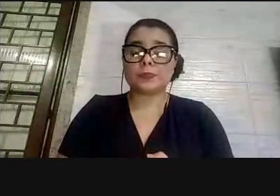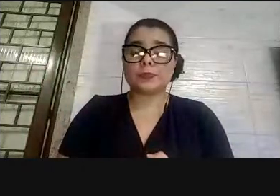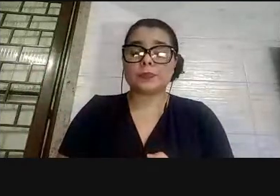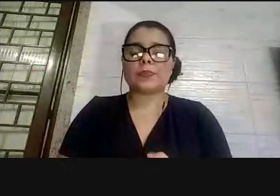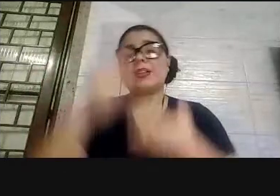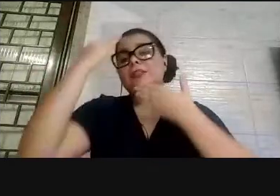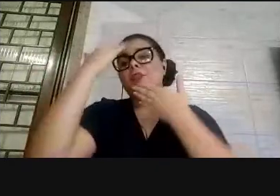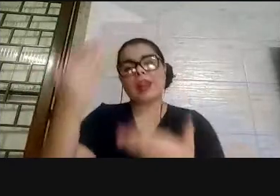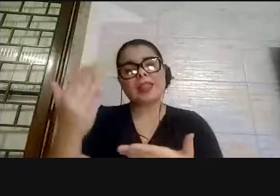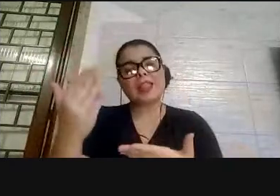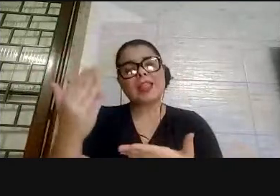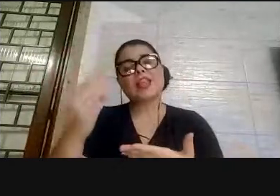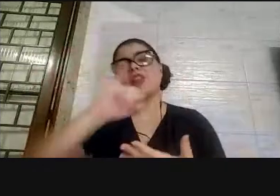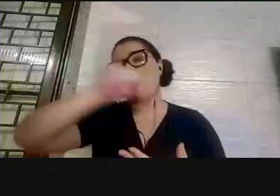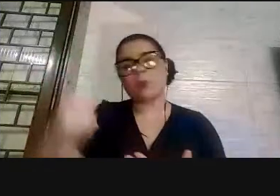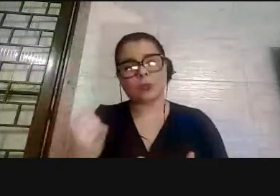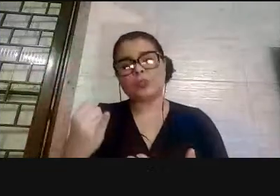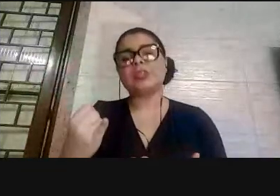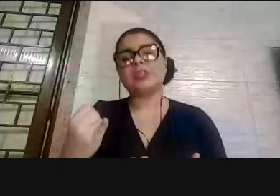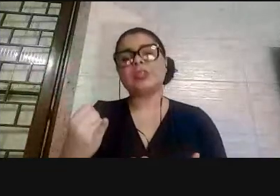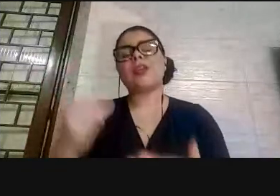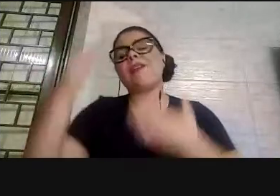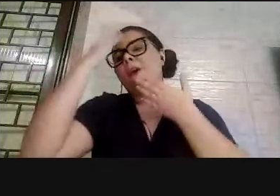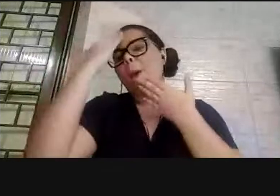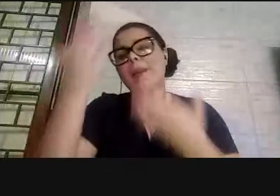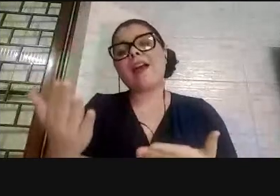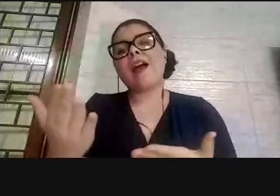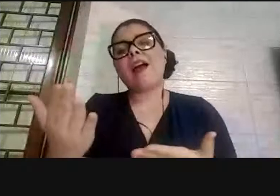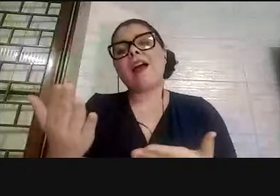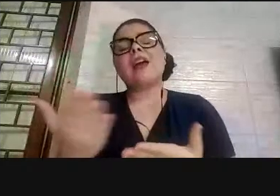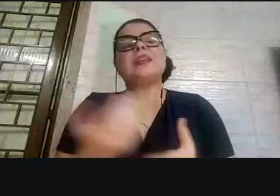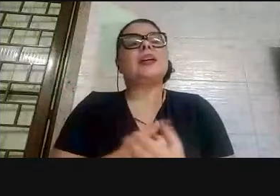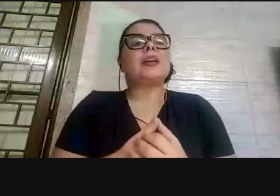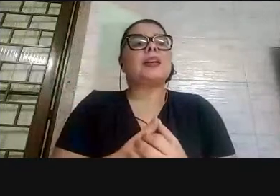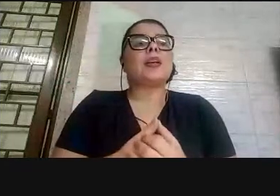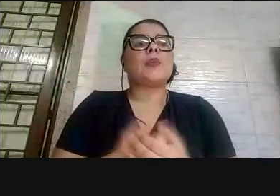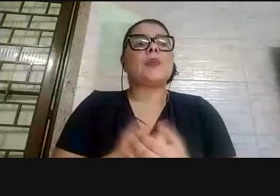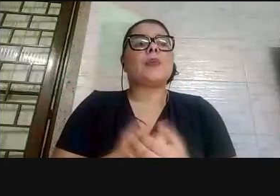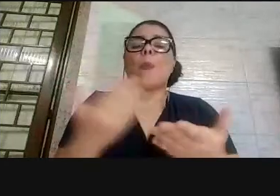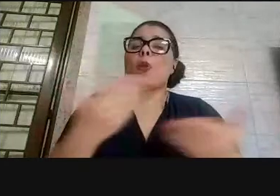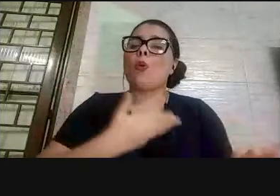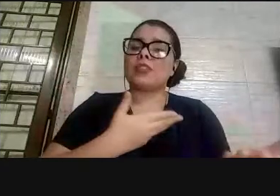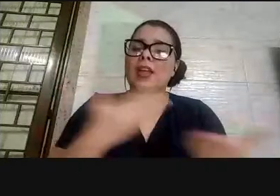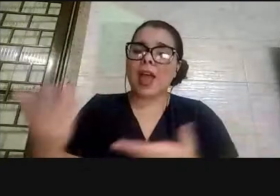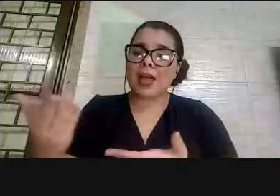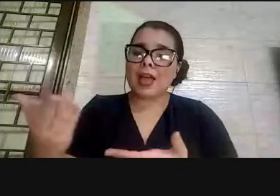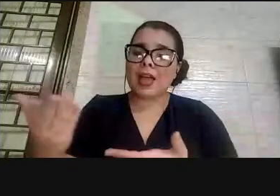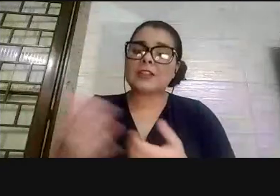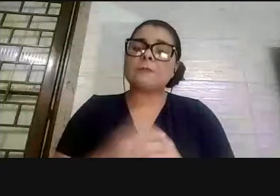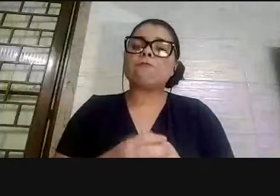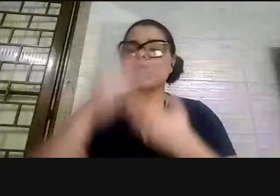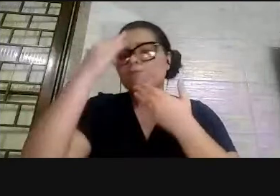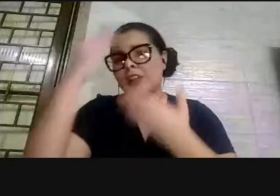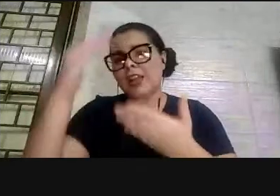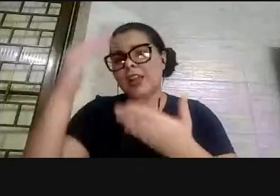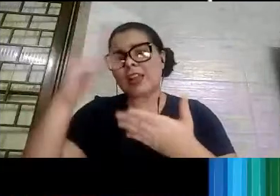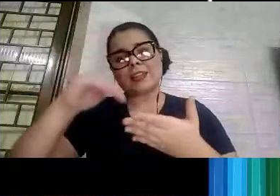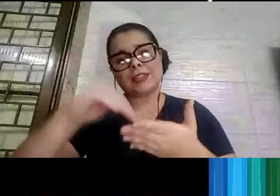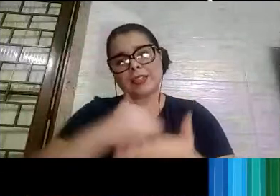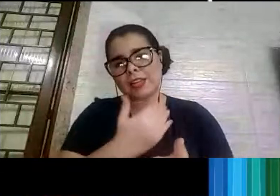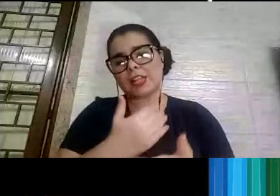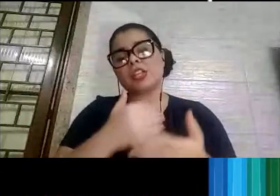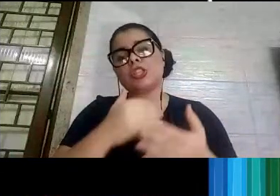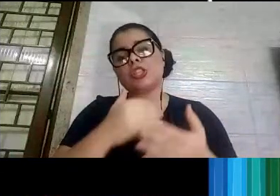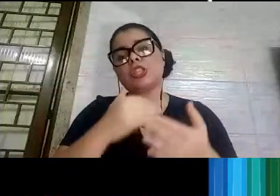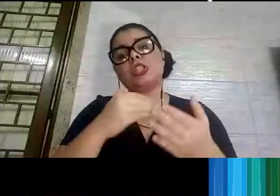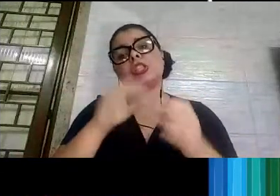Agradeço aí pela oportunidade, obrigado por me convidarem, obrigado a Sérgio, obrigado a vocês que